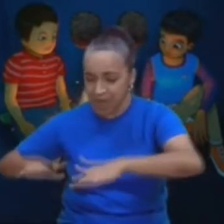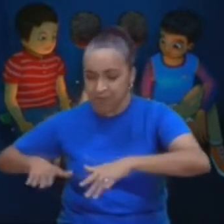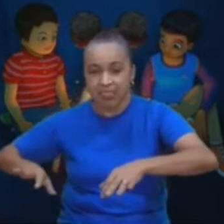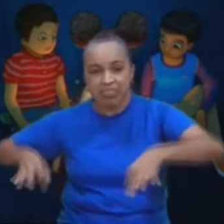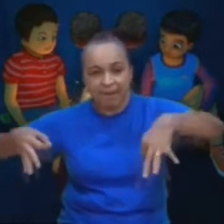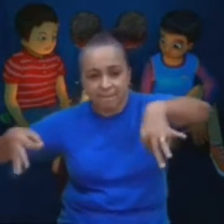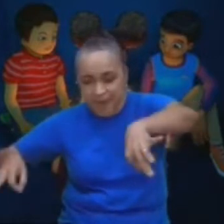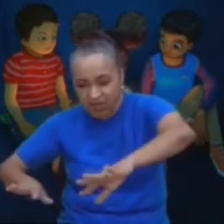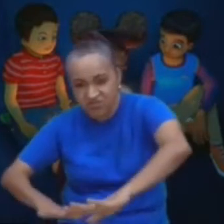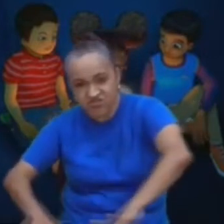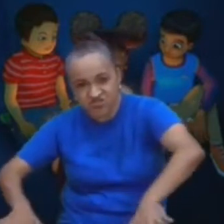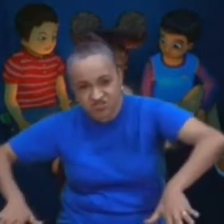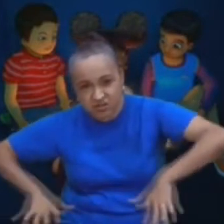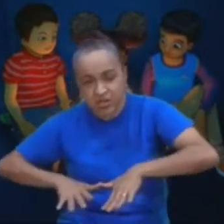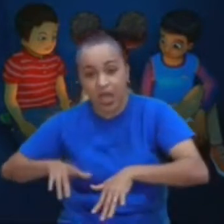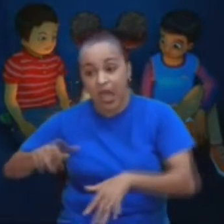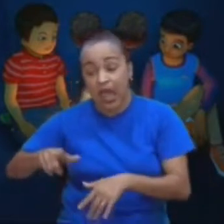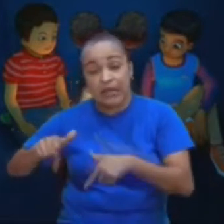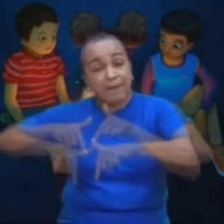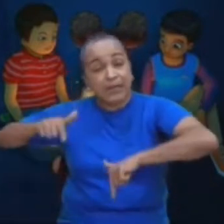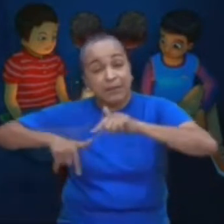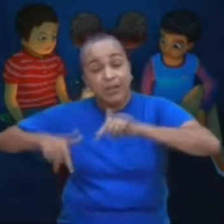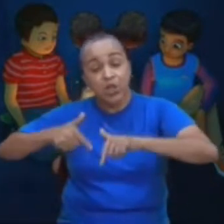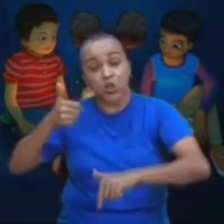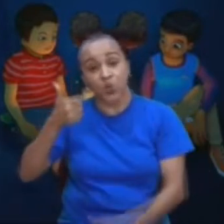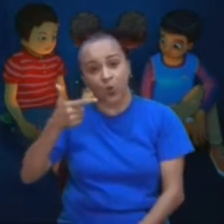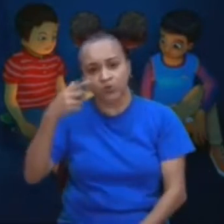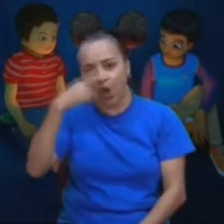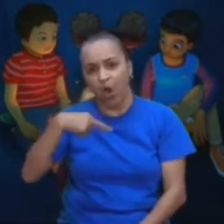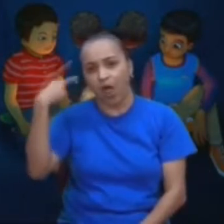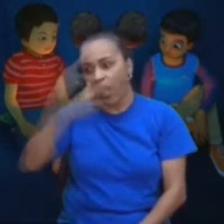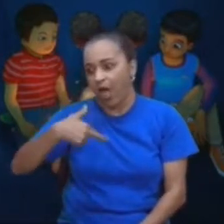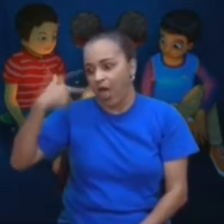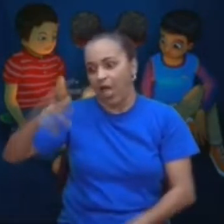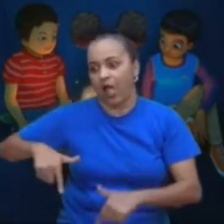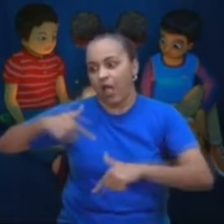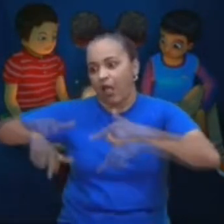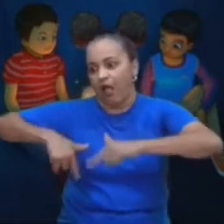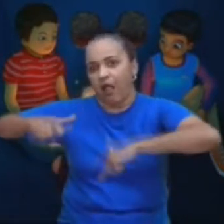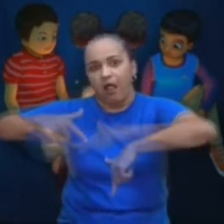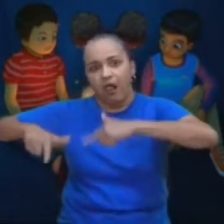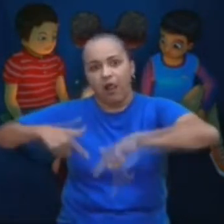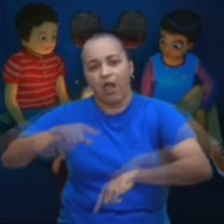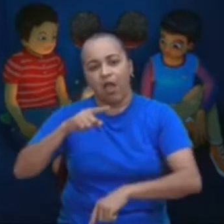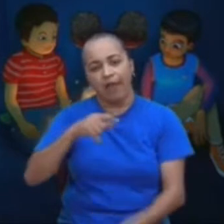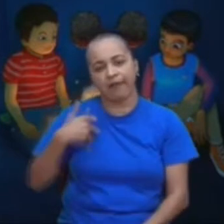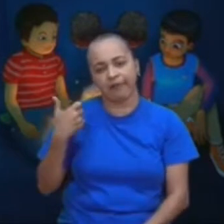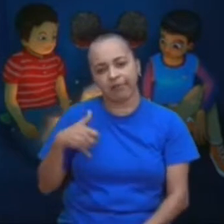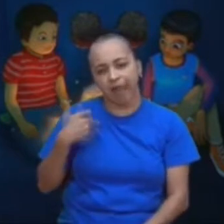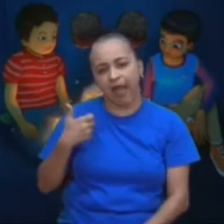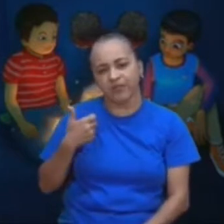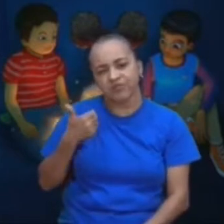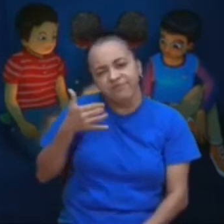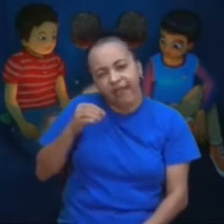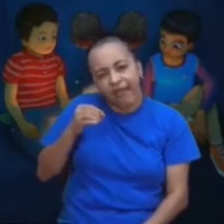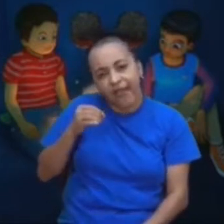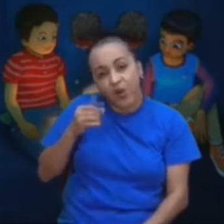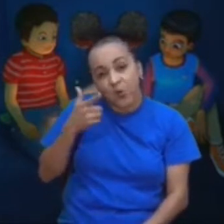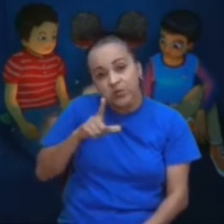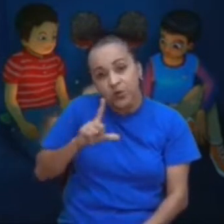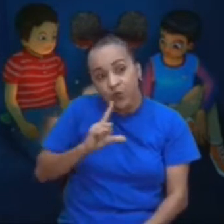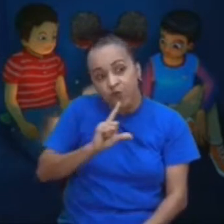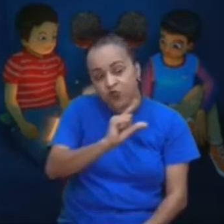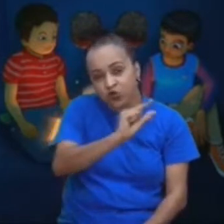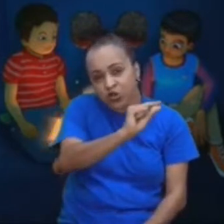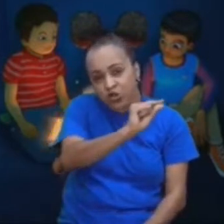a rotina de trabalho dele era de 12 horas por dia. Aos 10 anos de idade, ele conseguiu fugir e ele